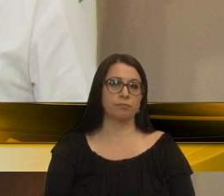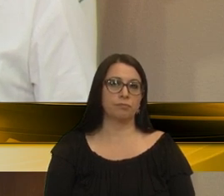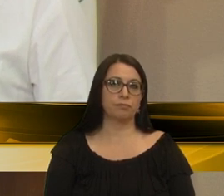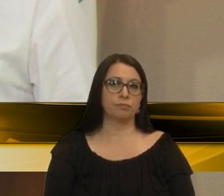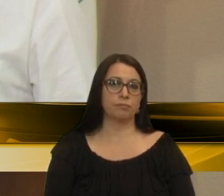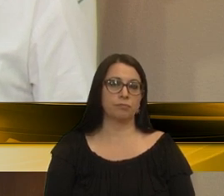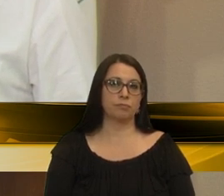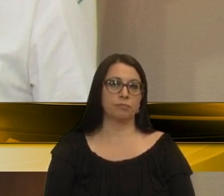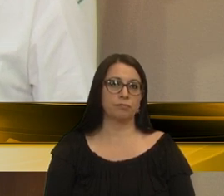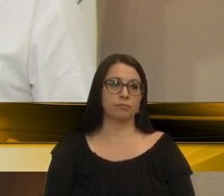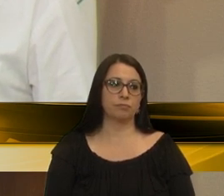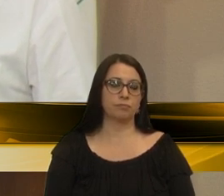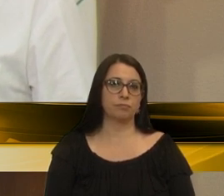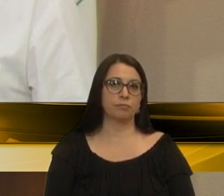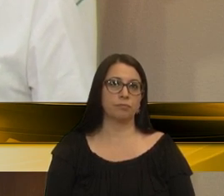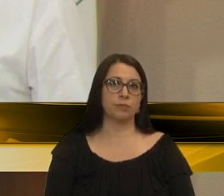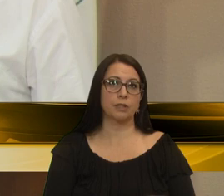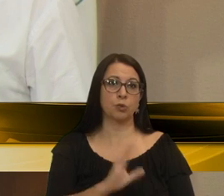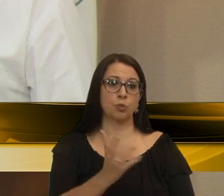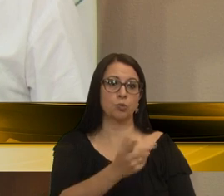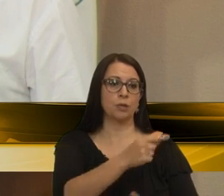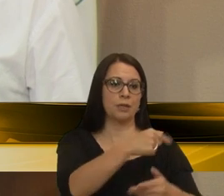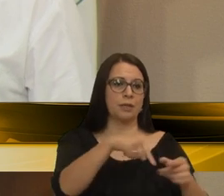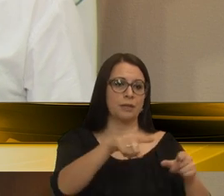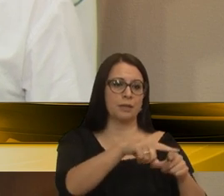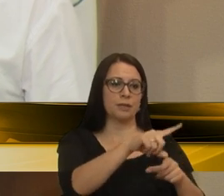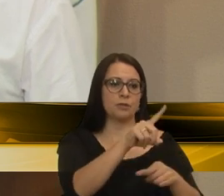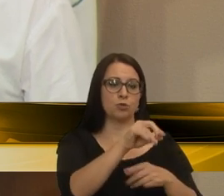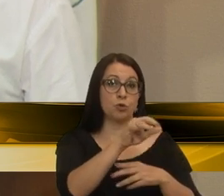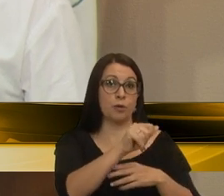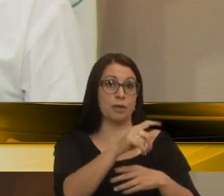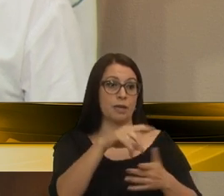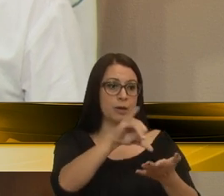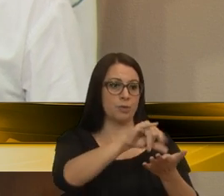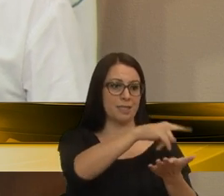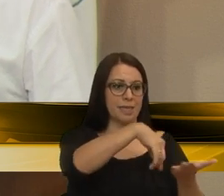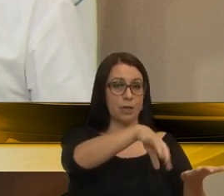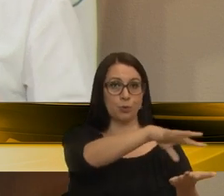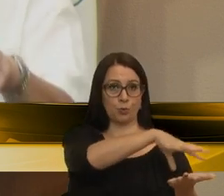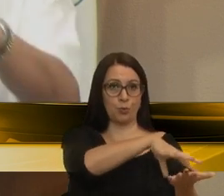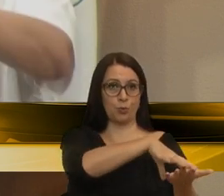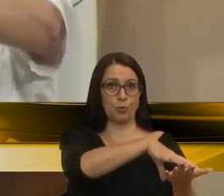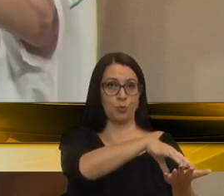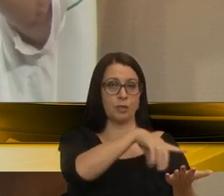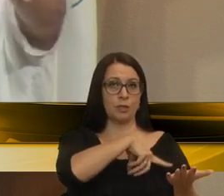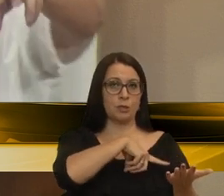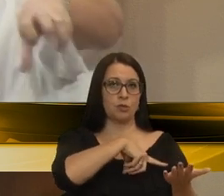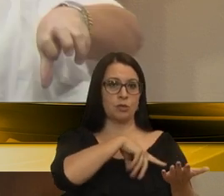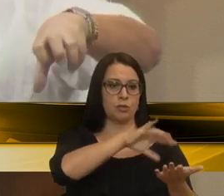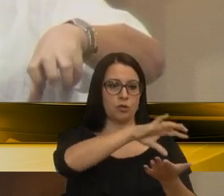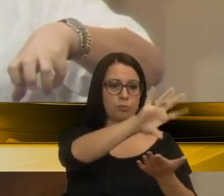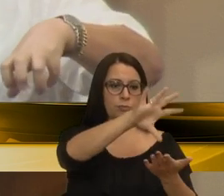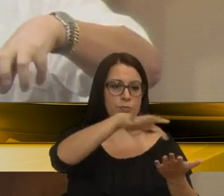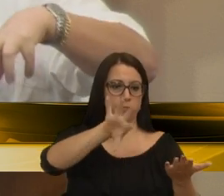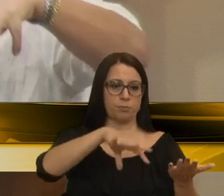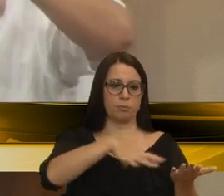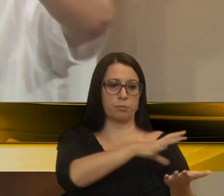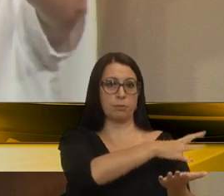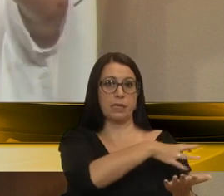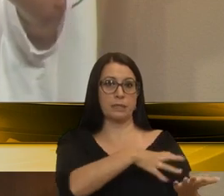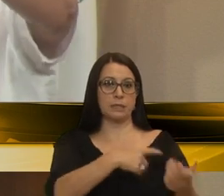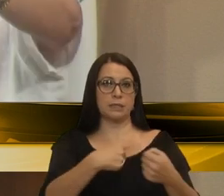As zonas de centro, que tinham todo um estímulo do ponto de vista de descentralizar a cidade,